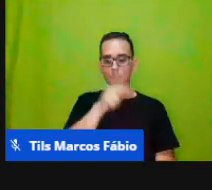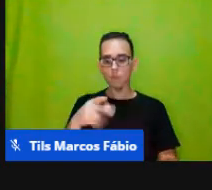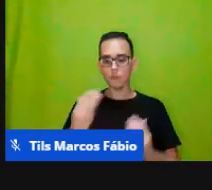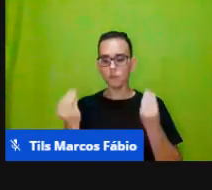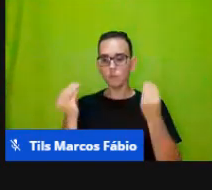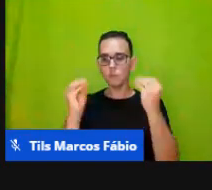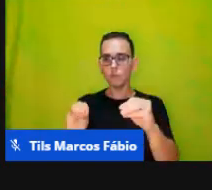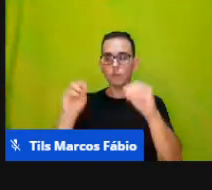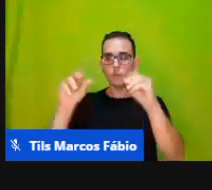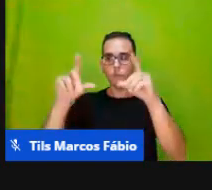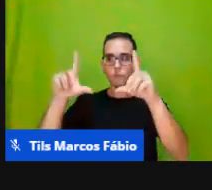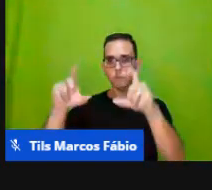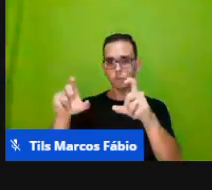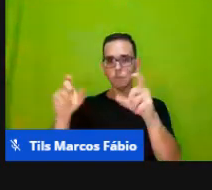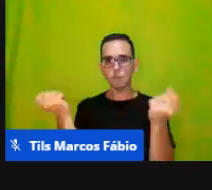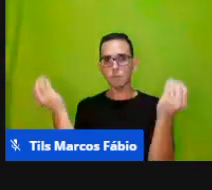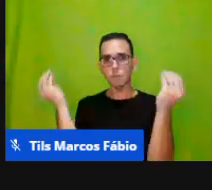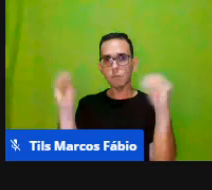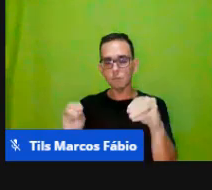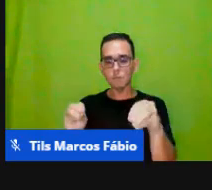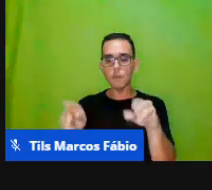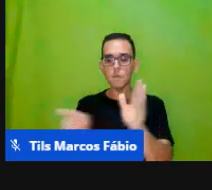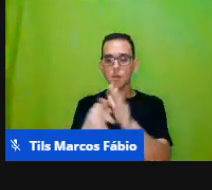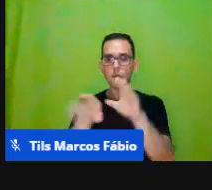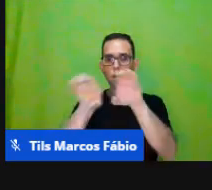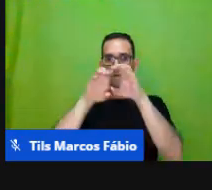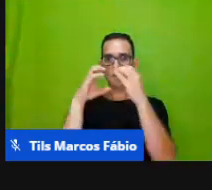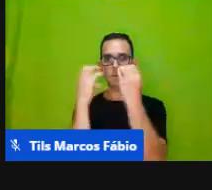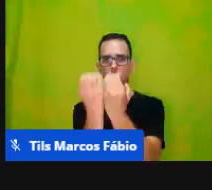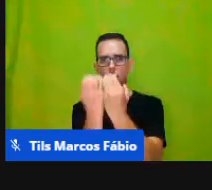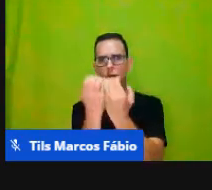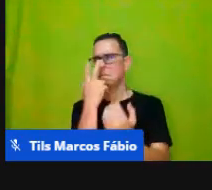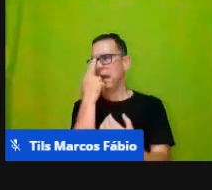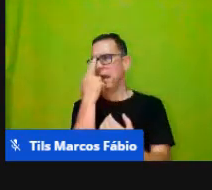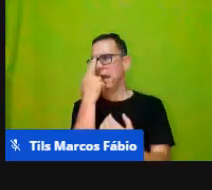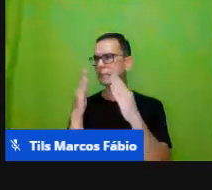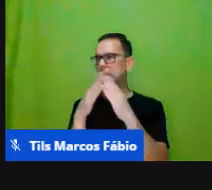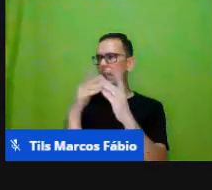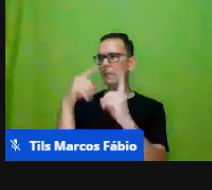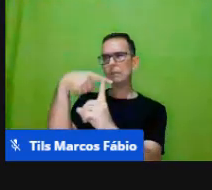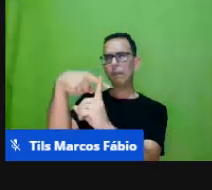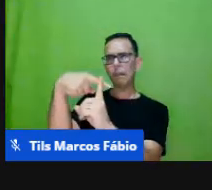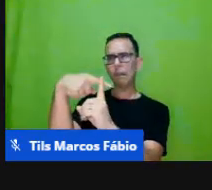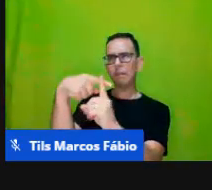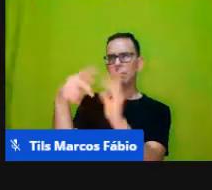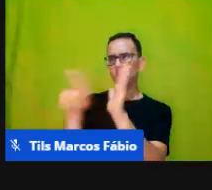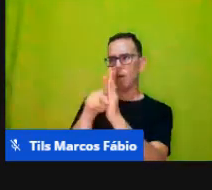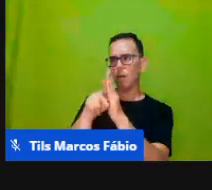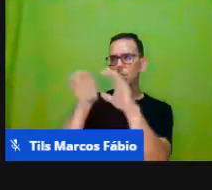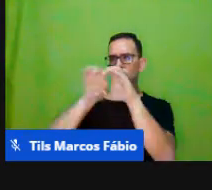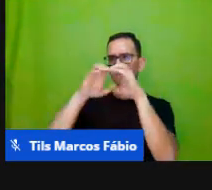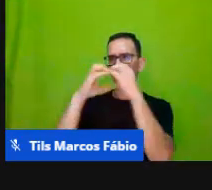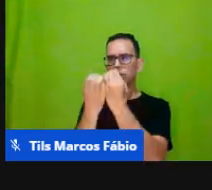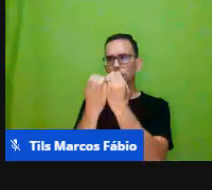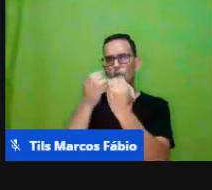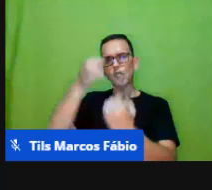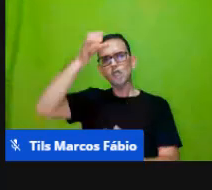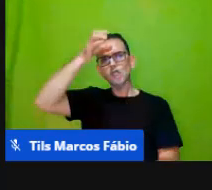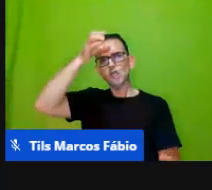estrutura da própria comunidade se não me engano acho que era a igreja ali da comunidade do tia Eva para que a criança